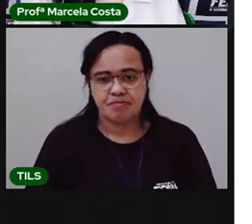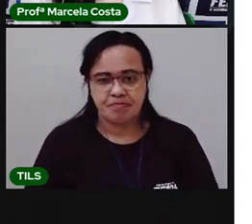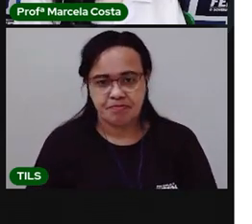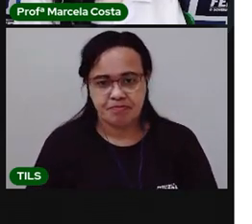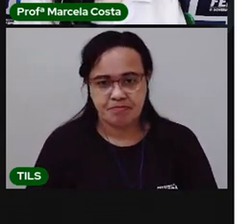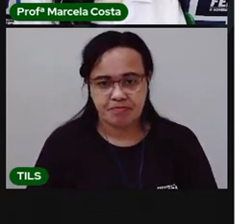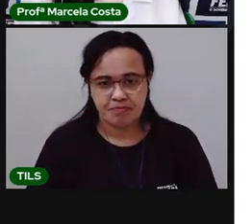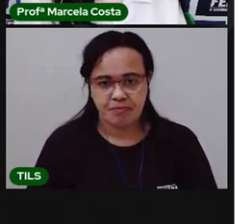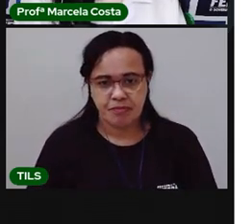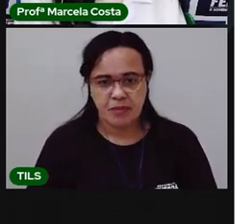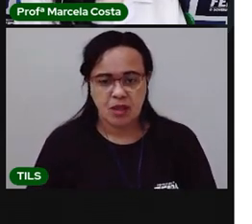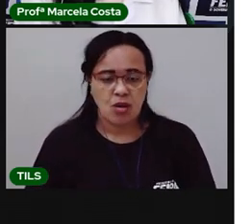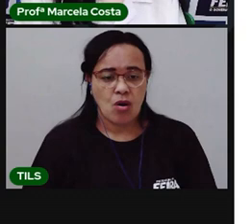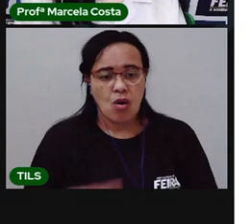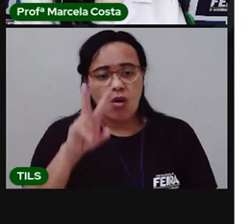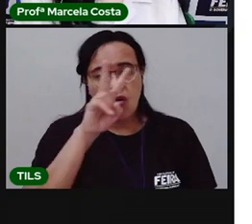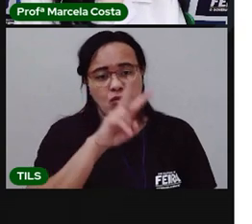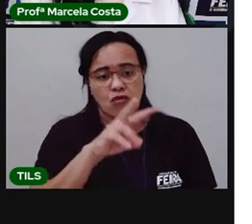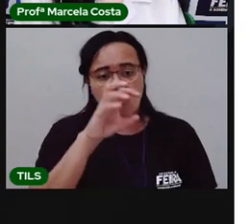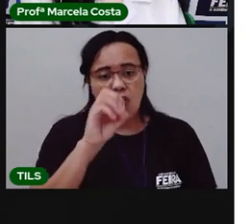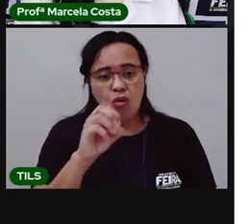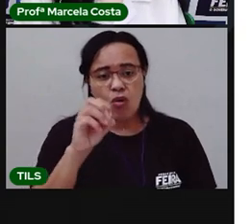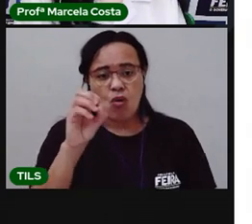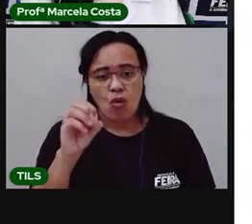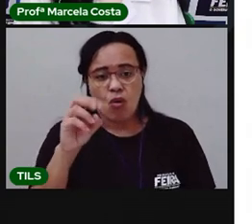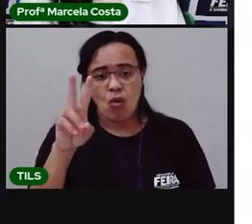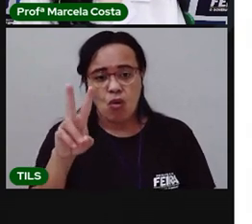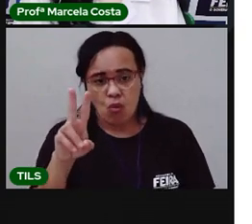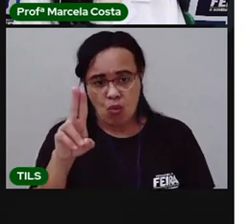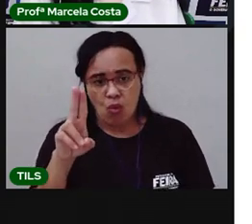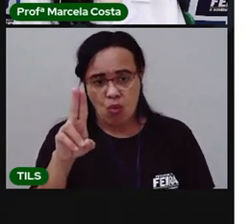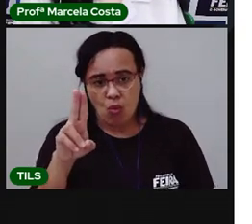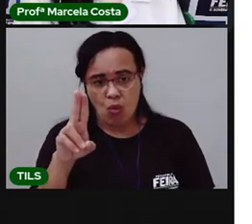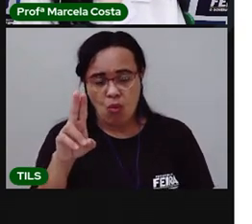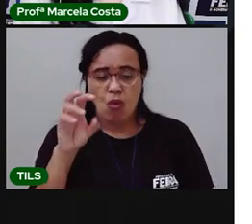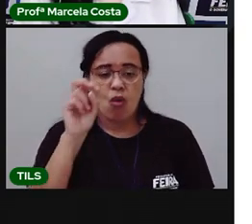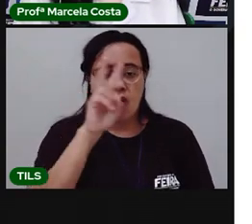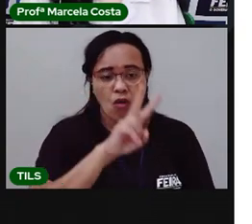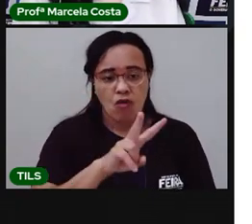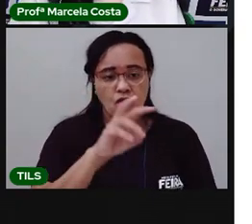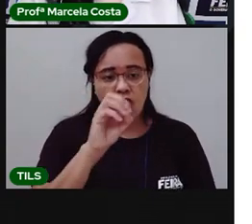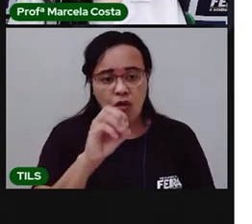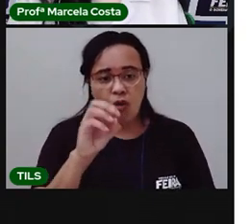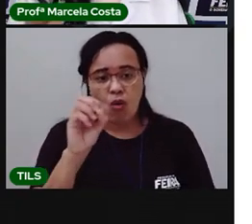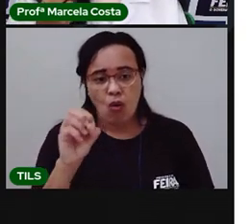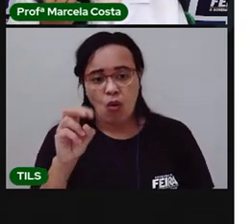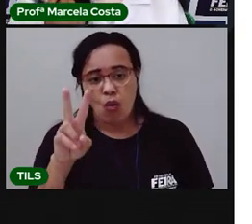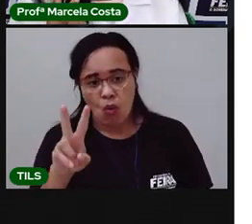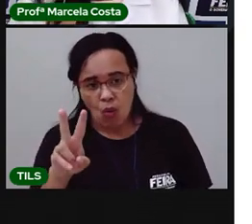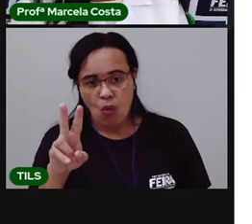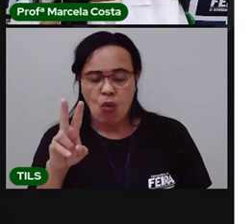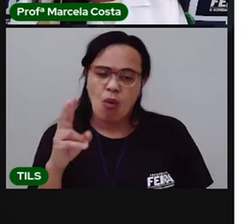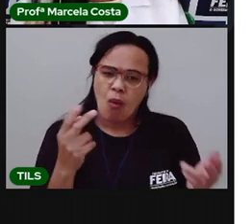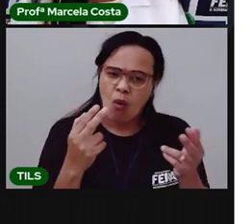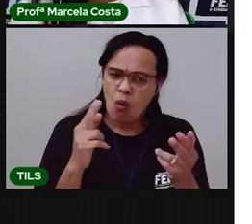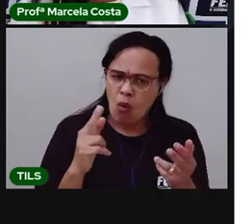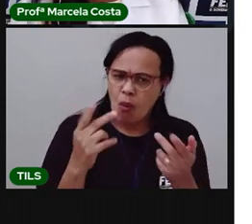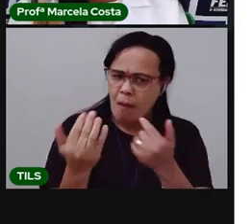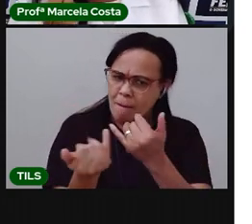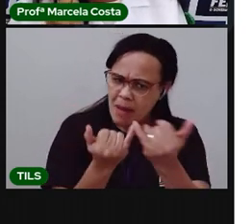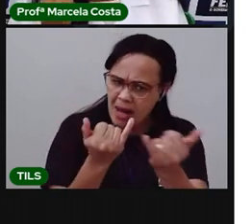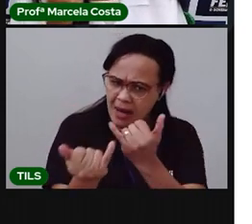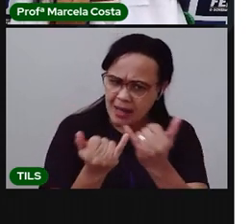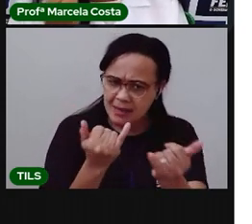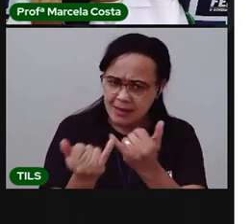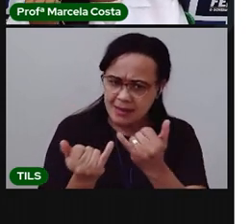Ó, vovô. Vou, vovô, vovô. Vou, vovô, vovô. Vou falar rápido. Vou, vovô, vovô.